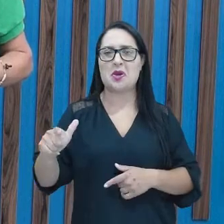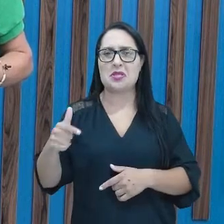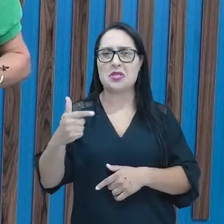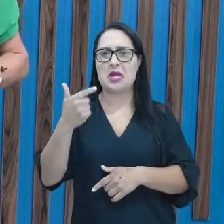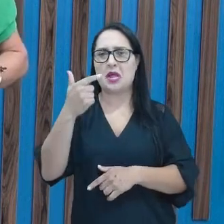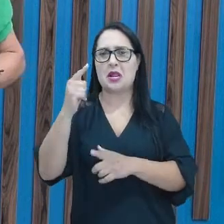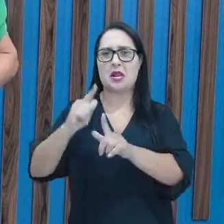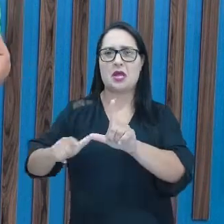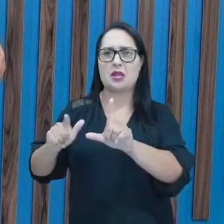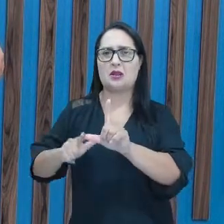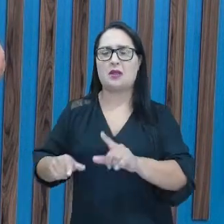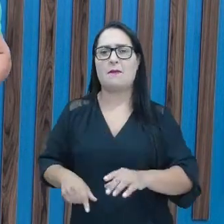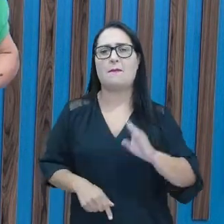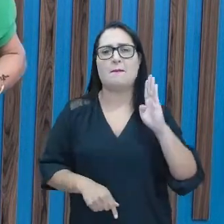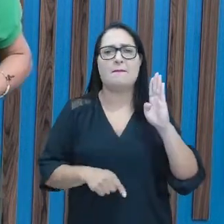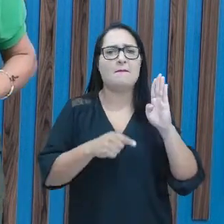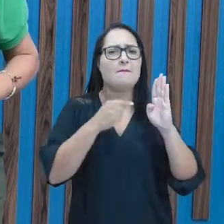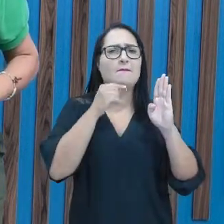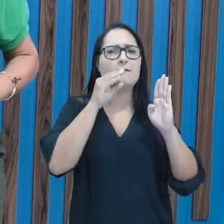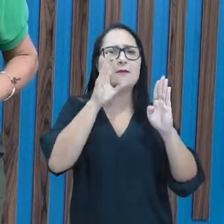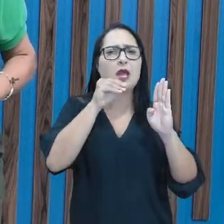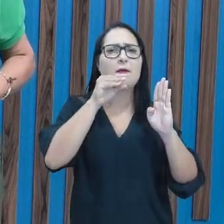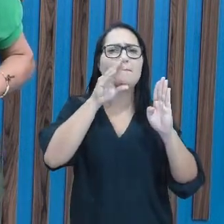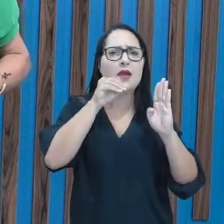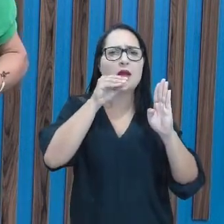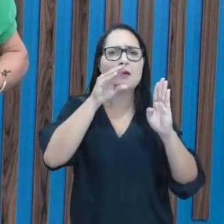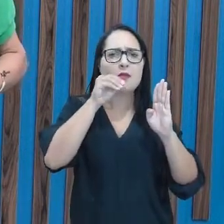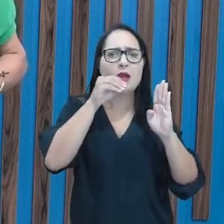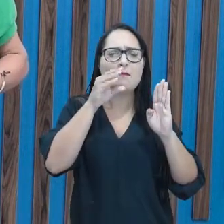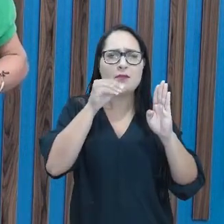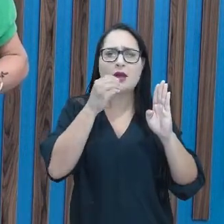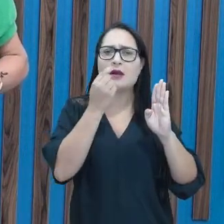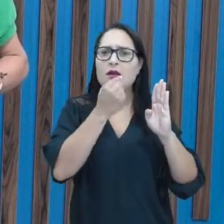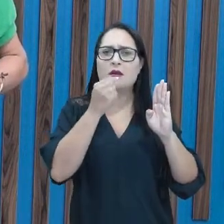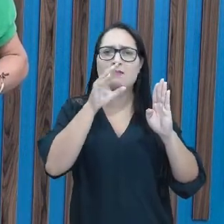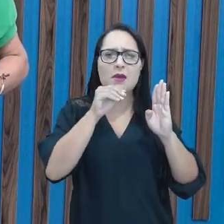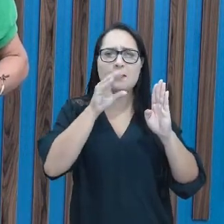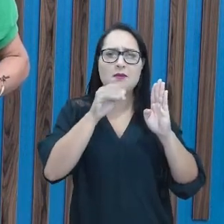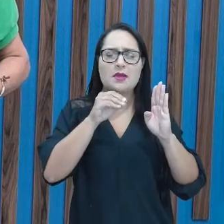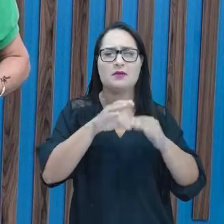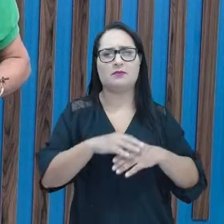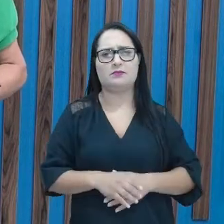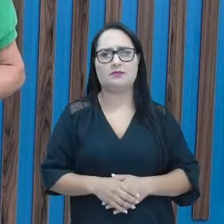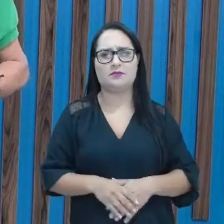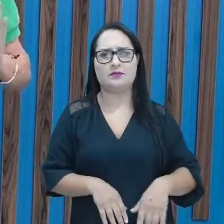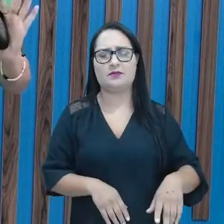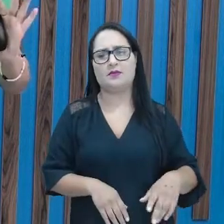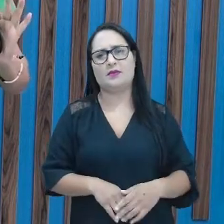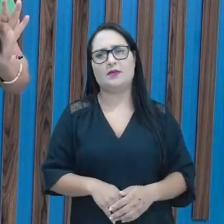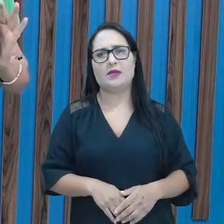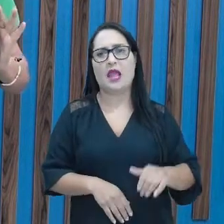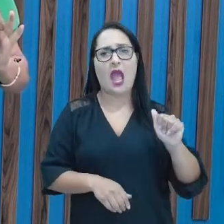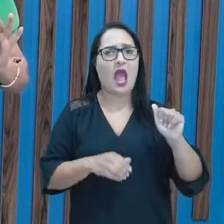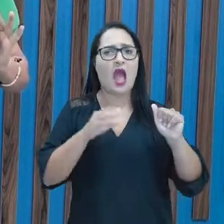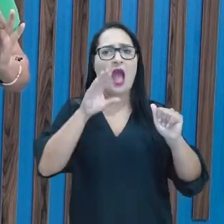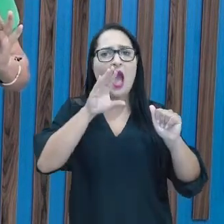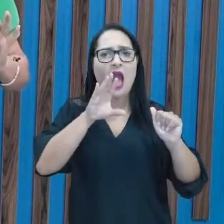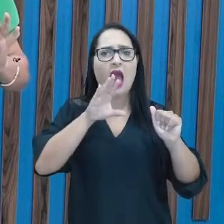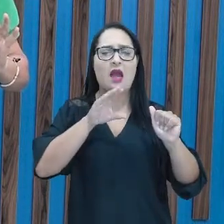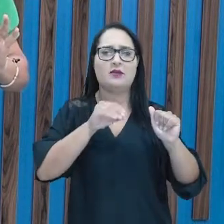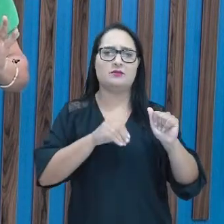olha a diferença, B, B, B, B, B, Lábio se toca, A, não se toca,